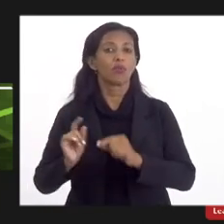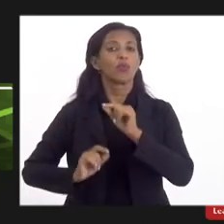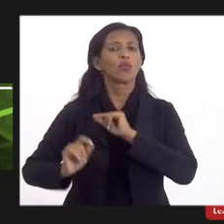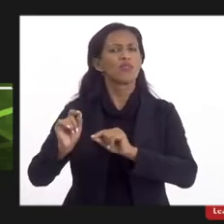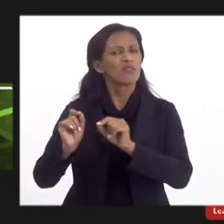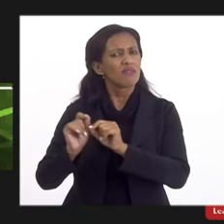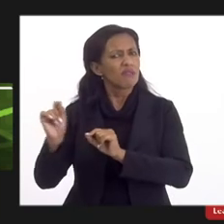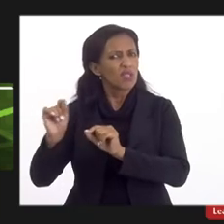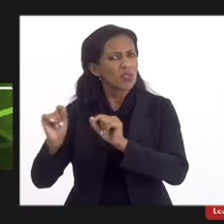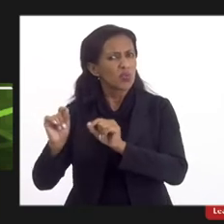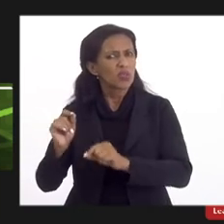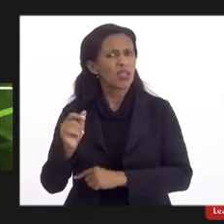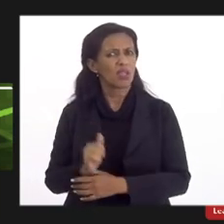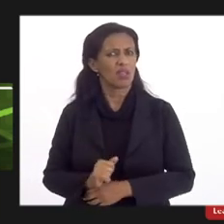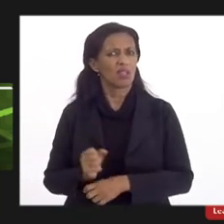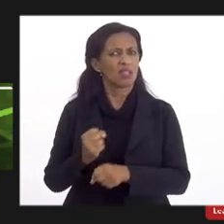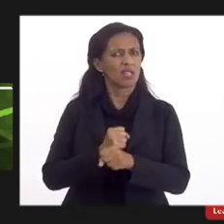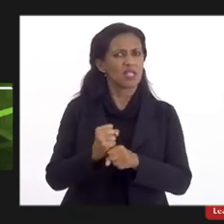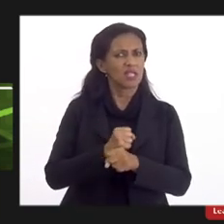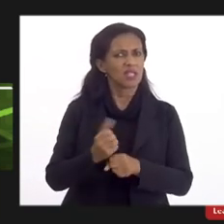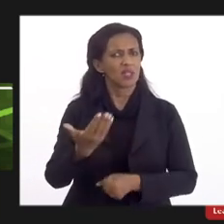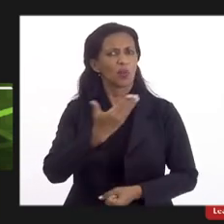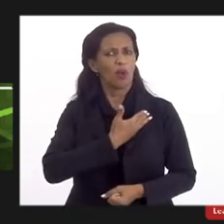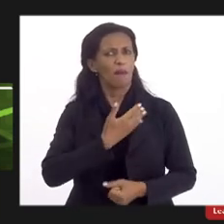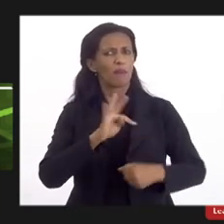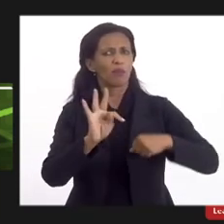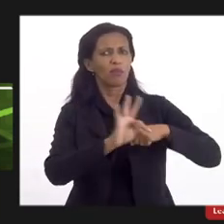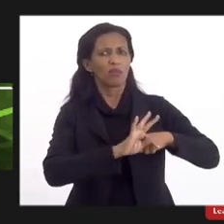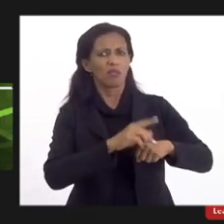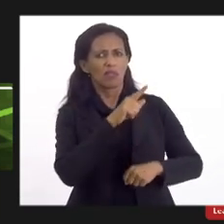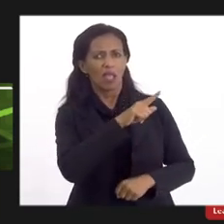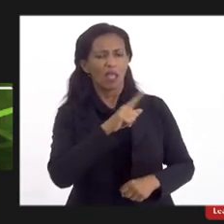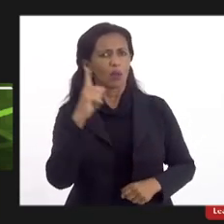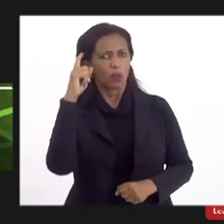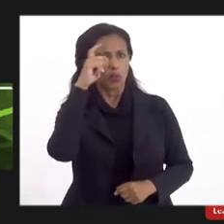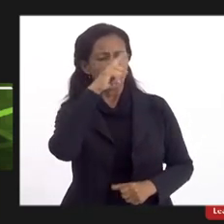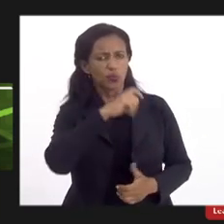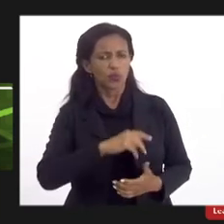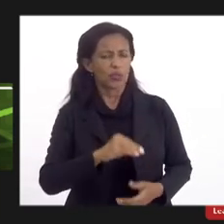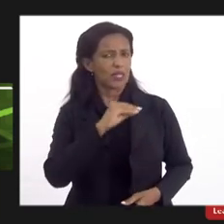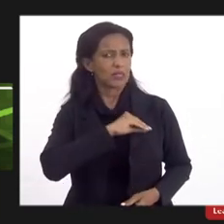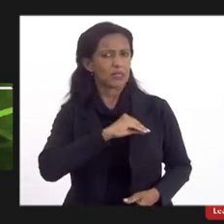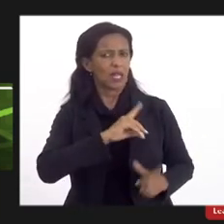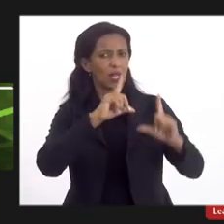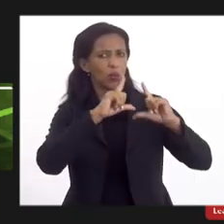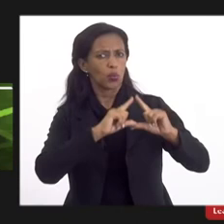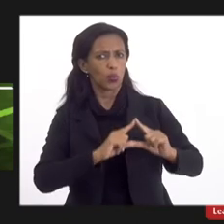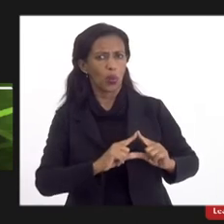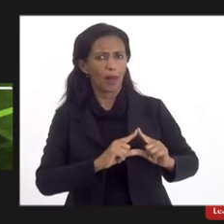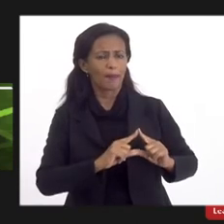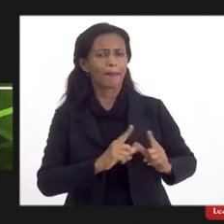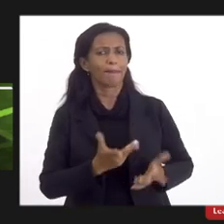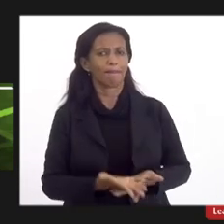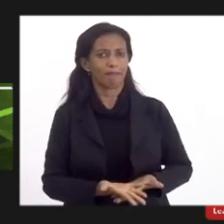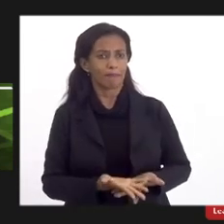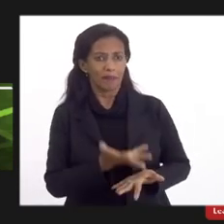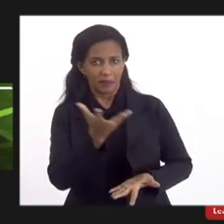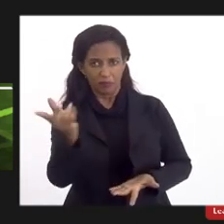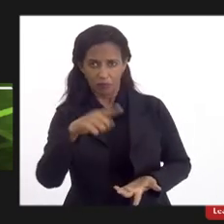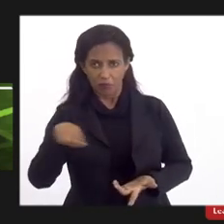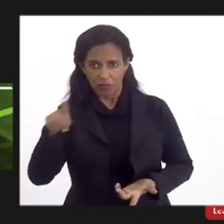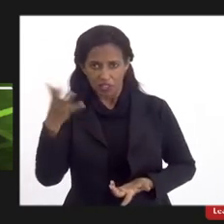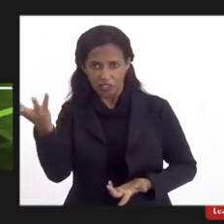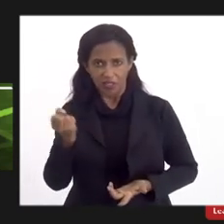fizeram nesses anos enquanto os meus colegas técnicos passavam fome receberam seu salário direitinho não receberam